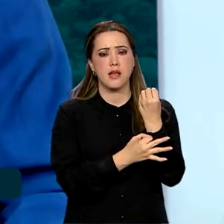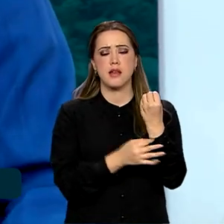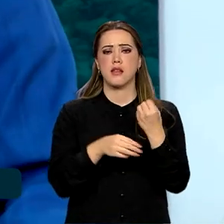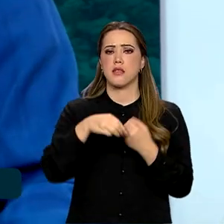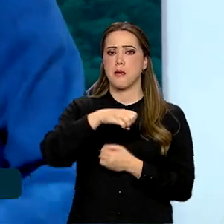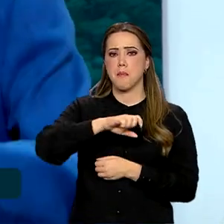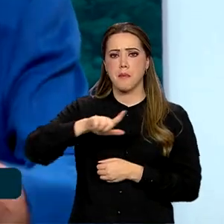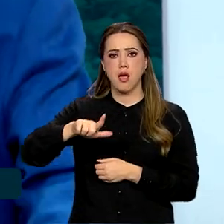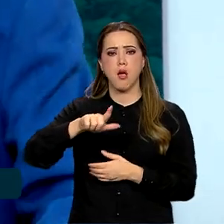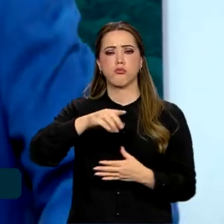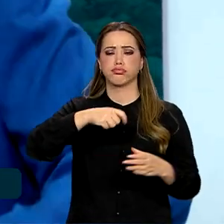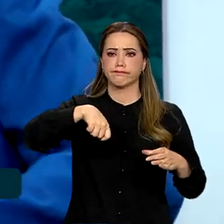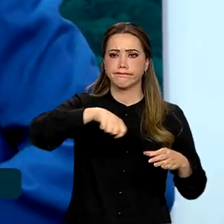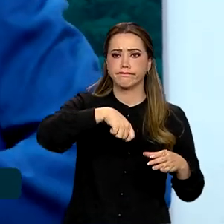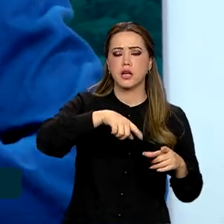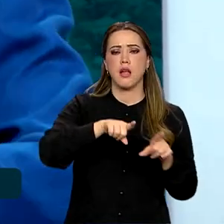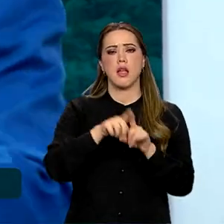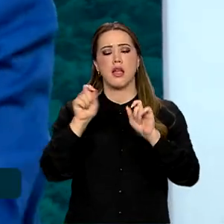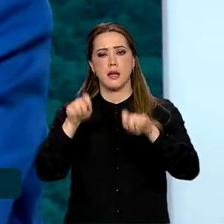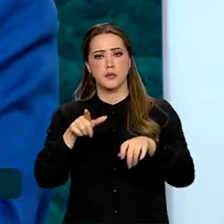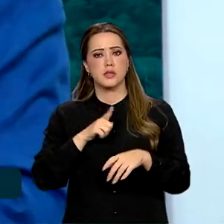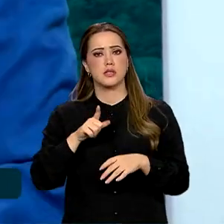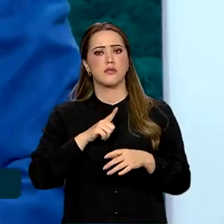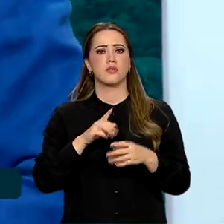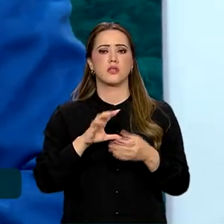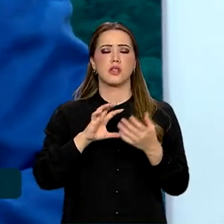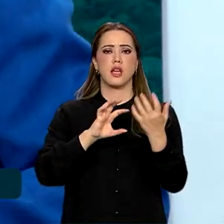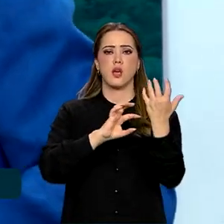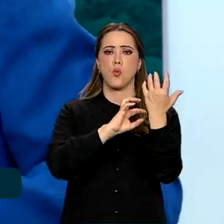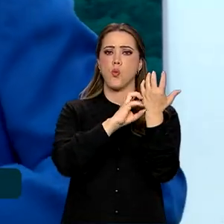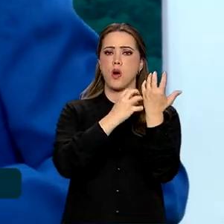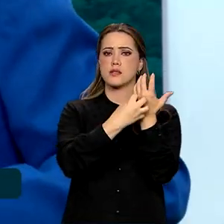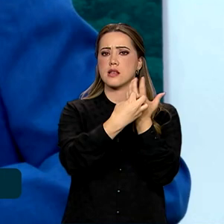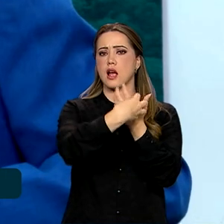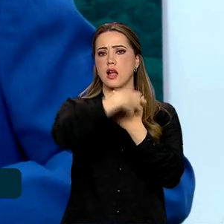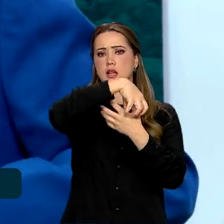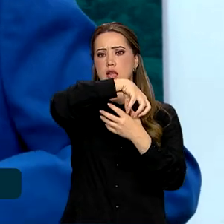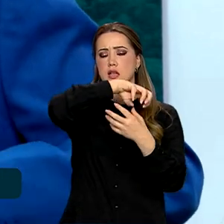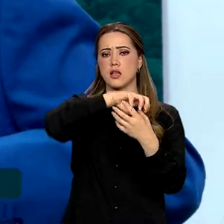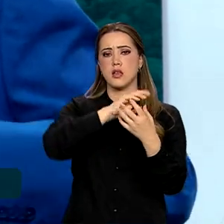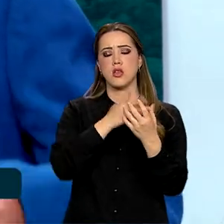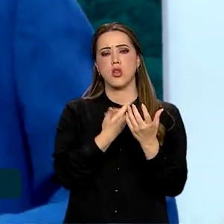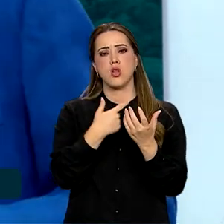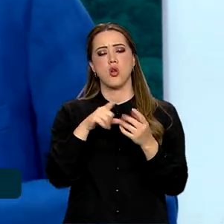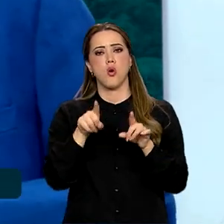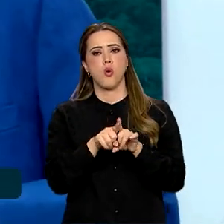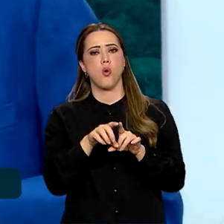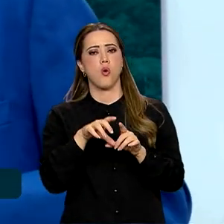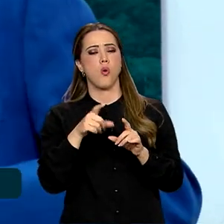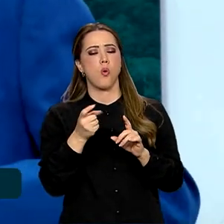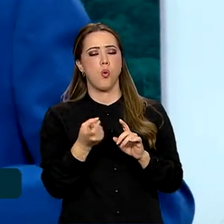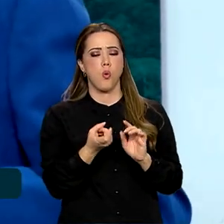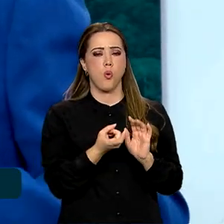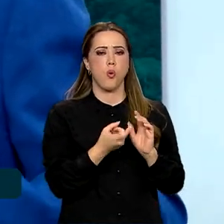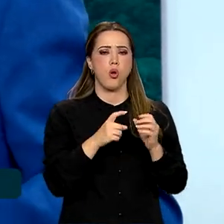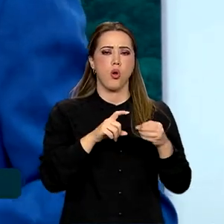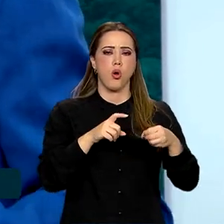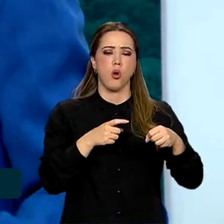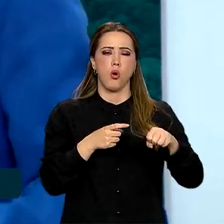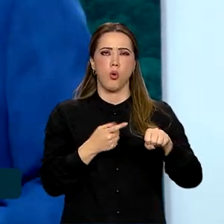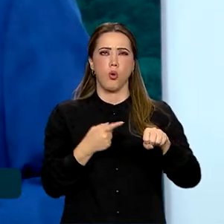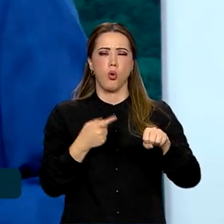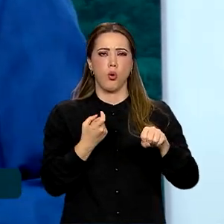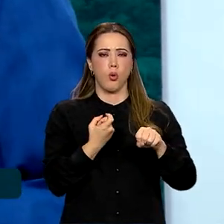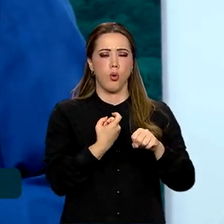possível trabalhar com o açaí, com o guaraná, com a castanha da Amazônia, a castanha do Pará? É possível trabalhar com